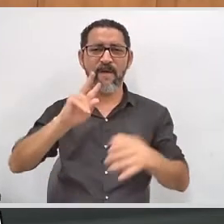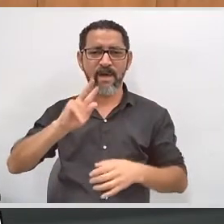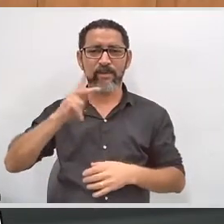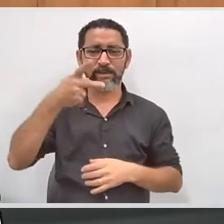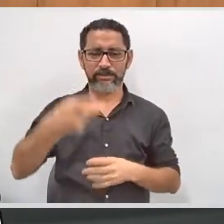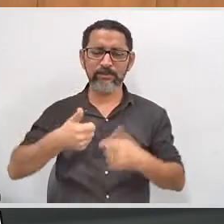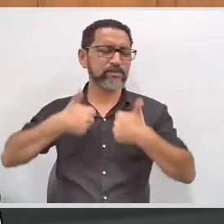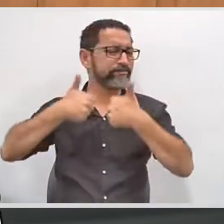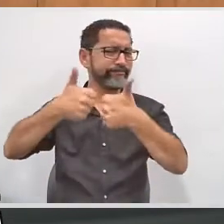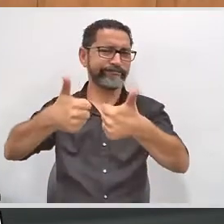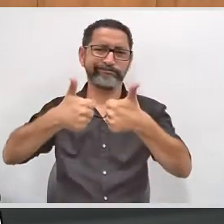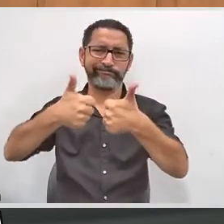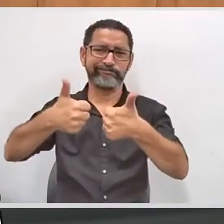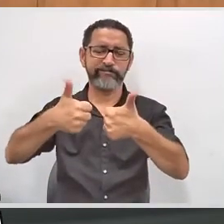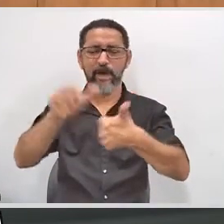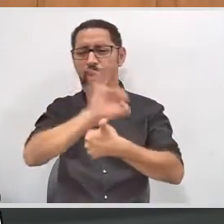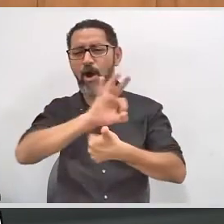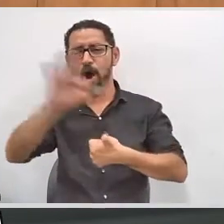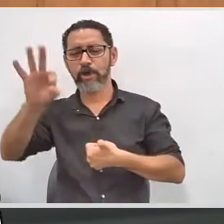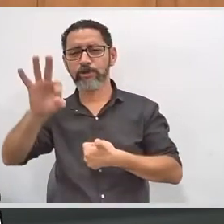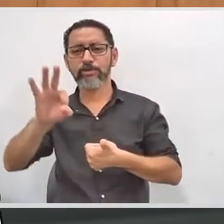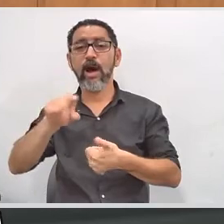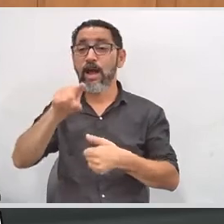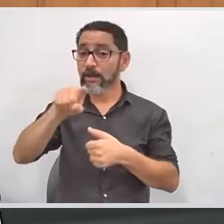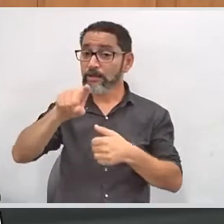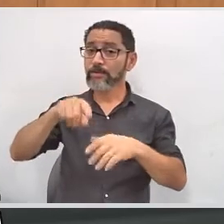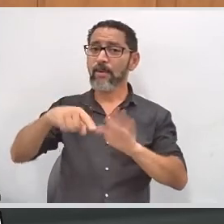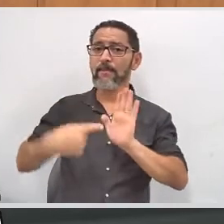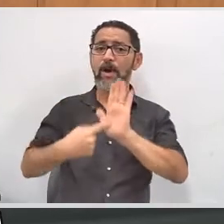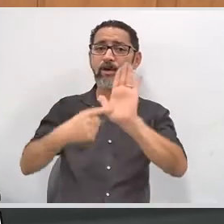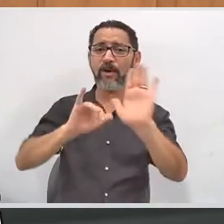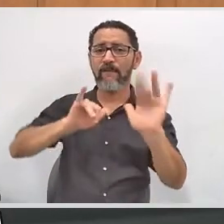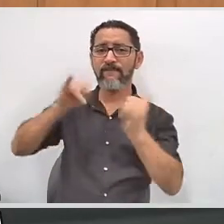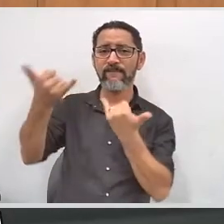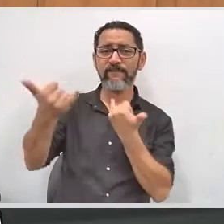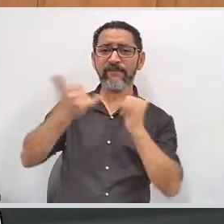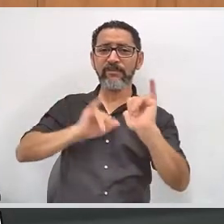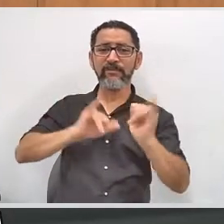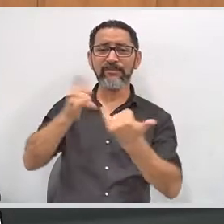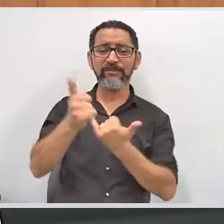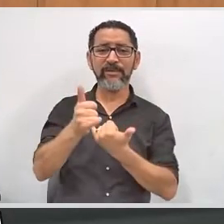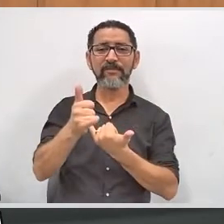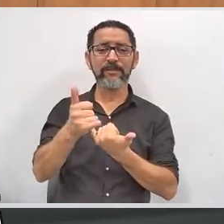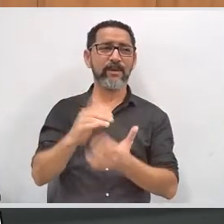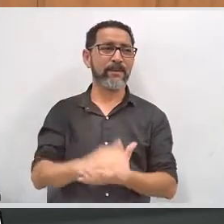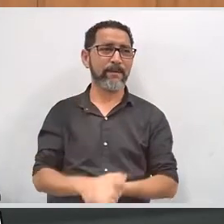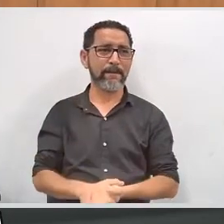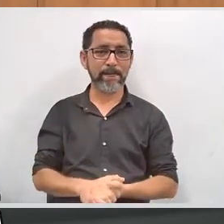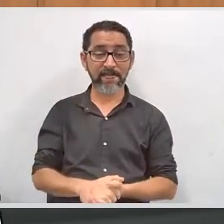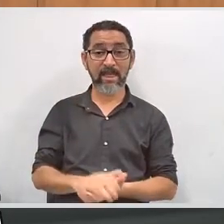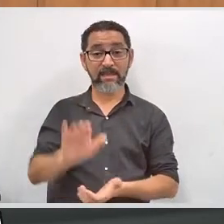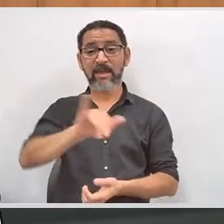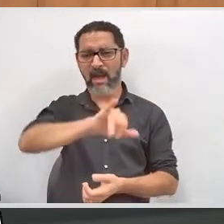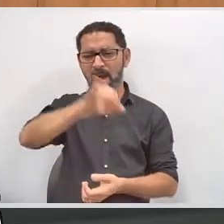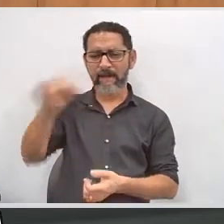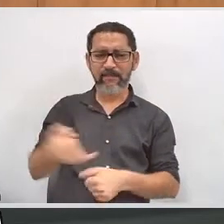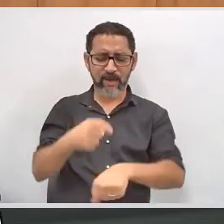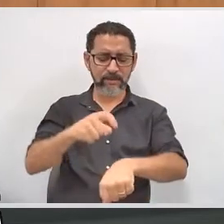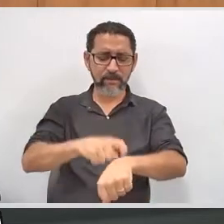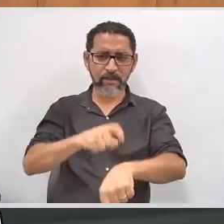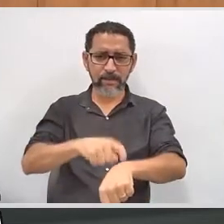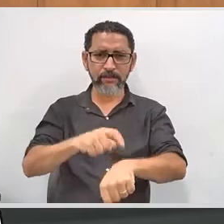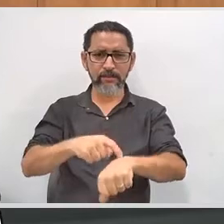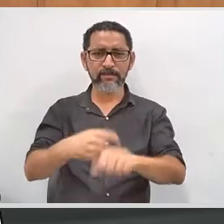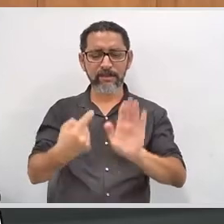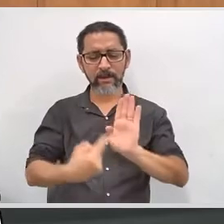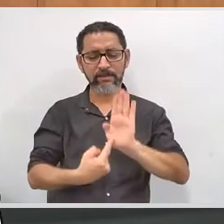reconhecido através dessas ações, desse feedback, desse pessoal dos nossos servidores junto aos cartórios. Eu queria aproveitar um momento